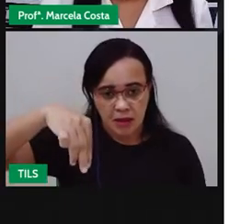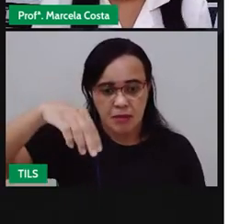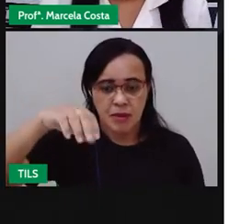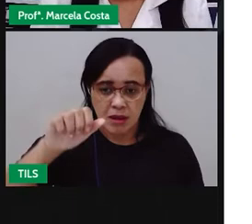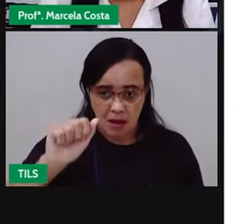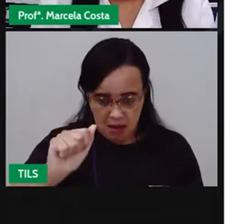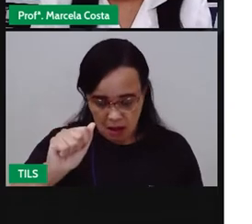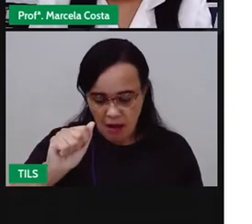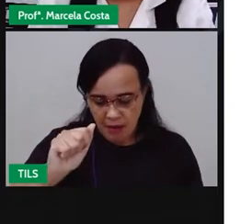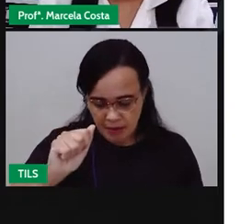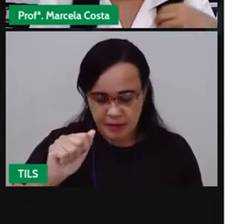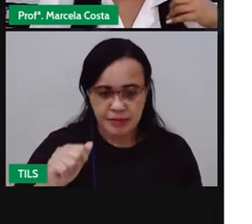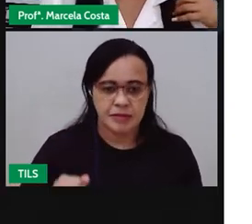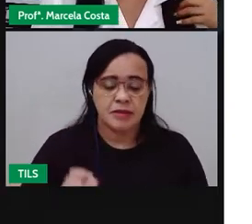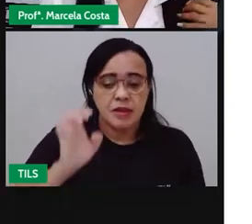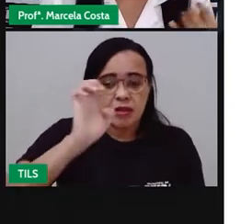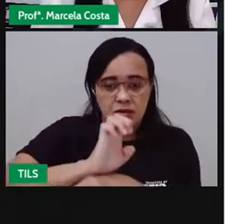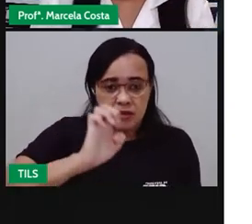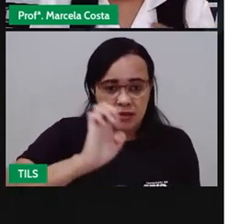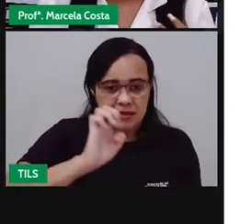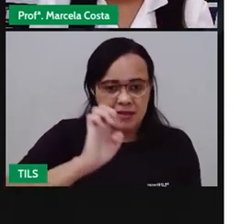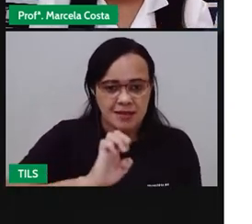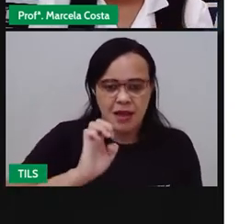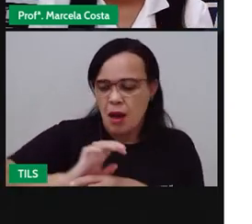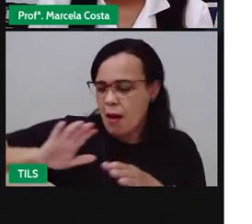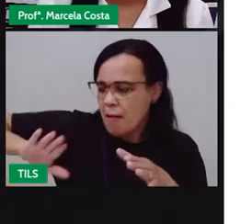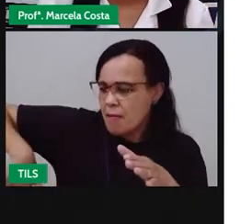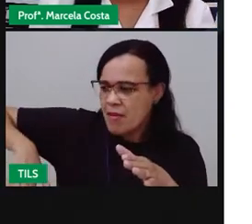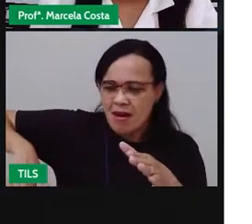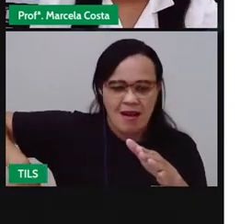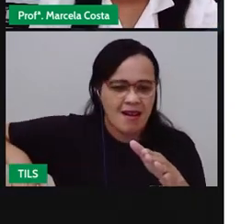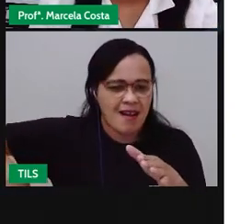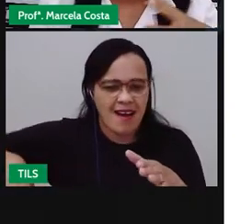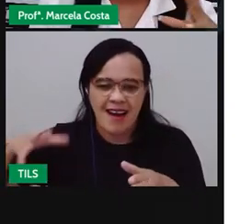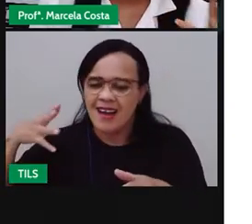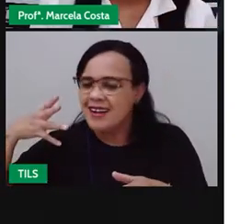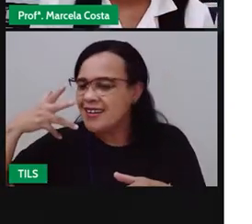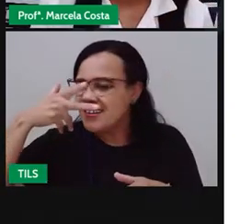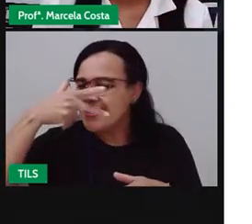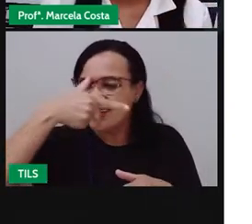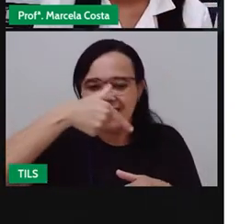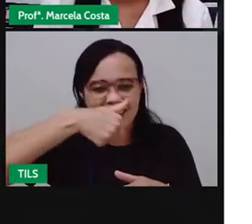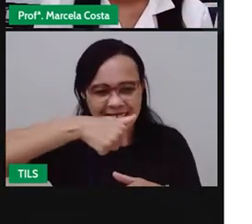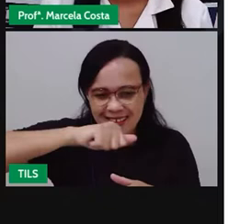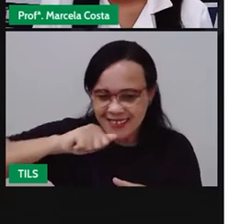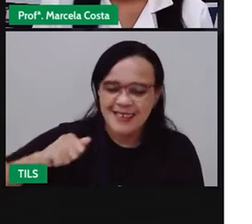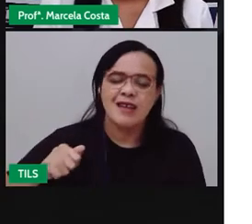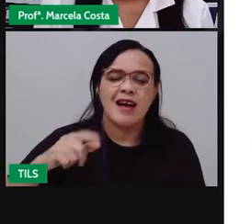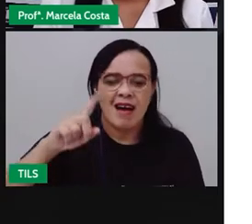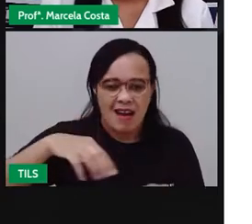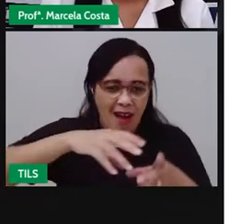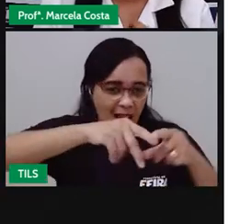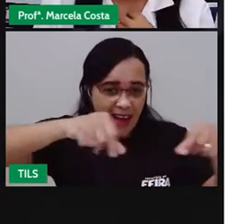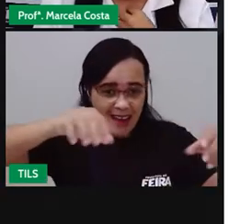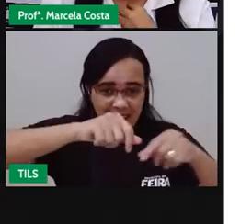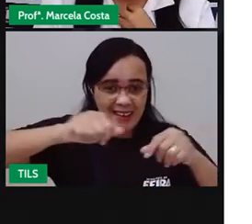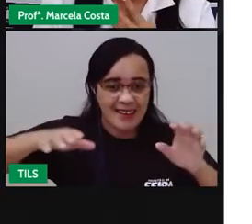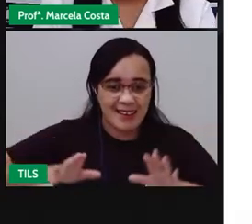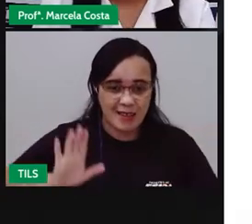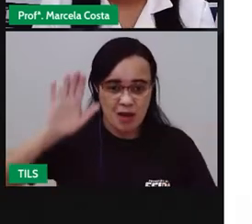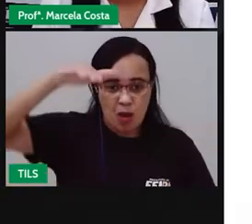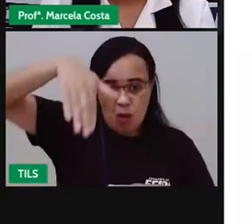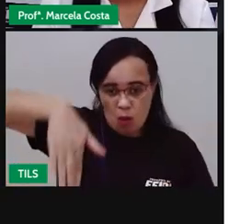Maranhão é um estado onde tem praias muito bonitas, onde tem dunas de areia. É uma região